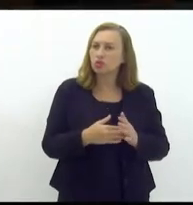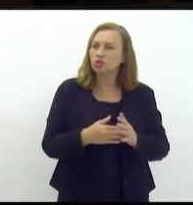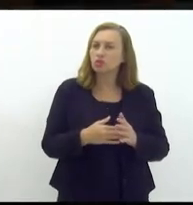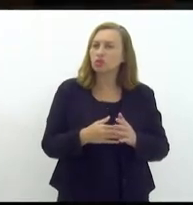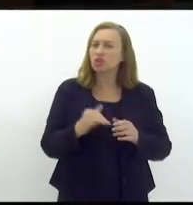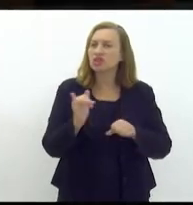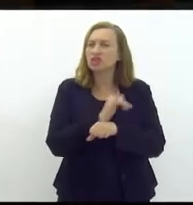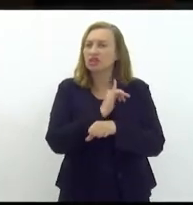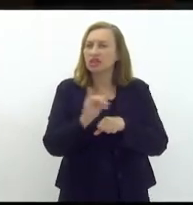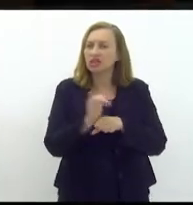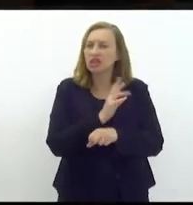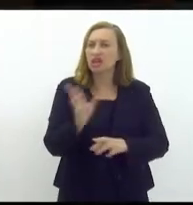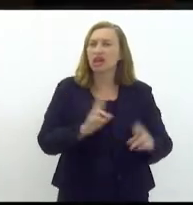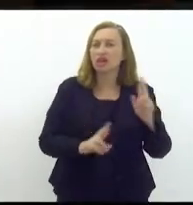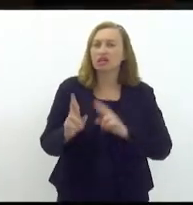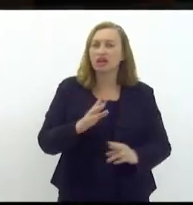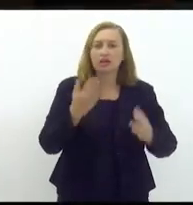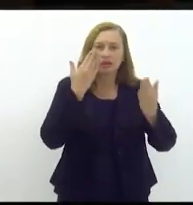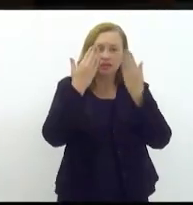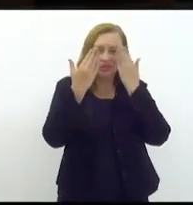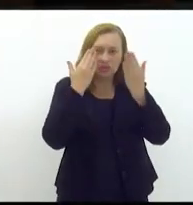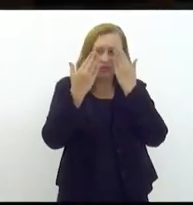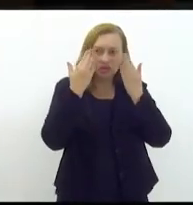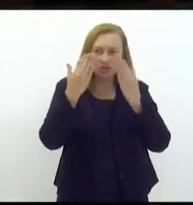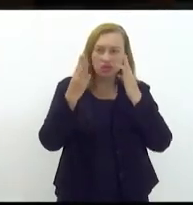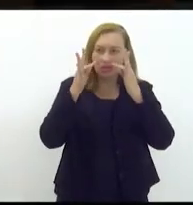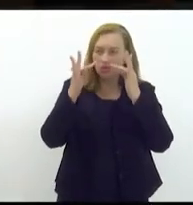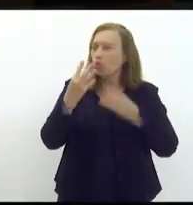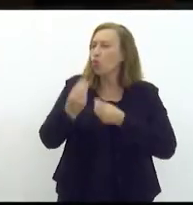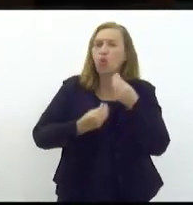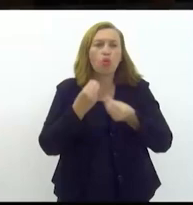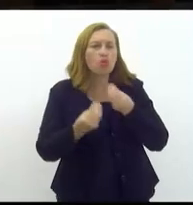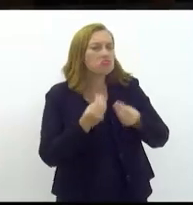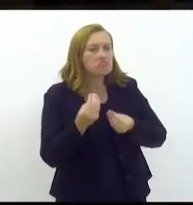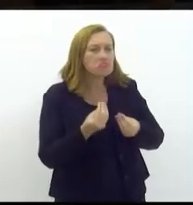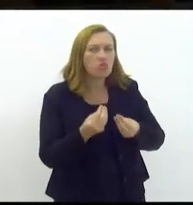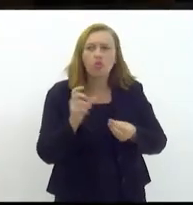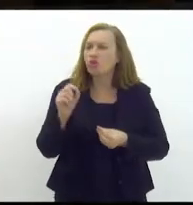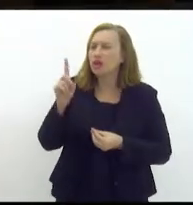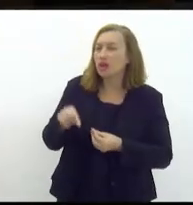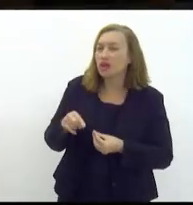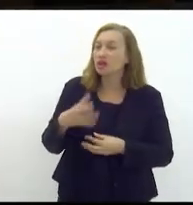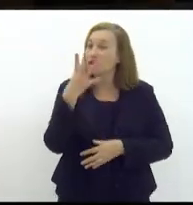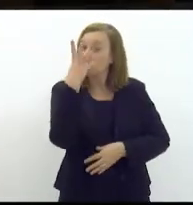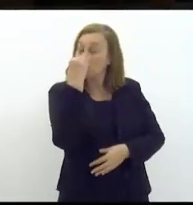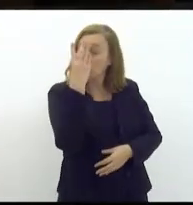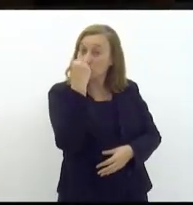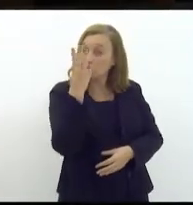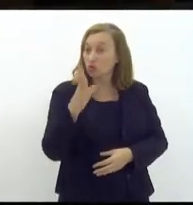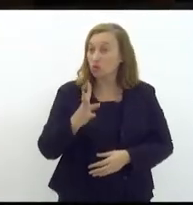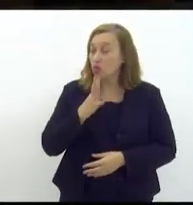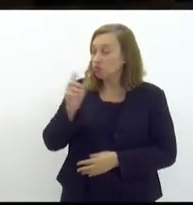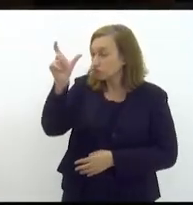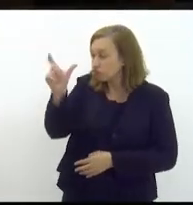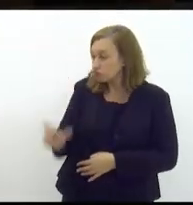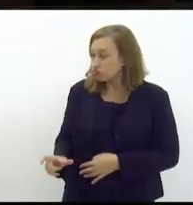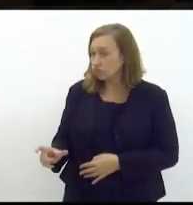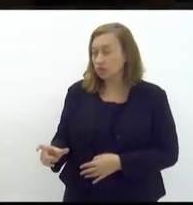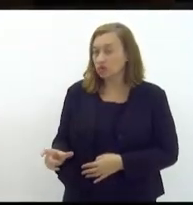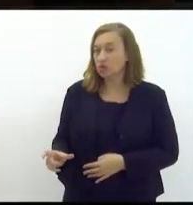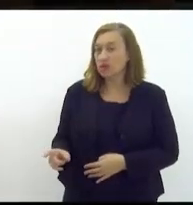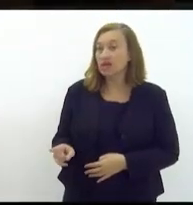relação a psicologia do testemunho o que é isso é quando há um reconhecimento fotográfico de um suspeito